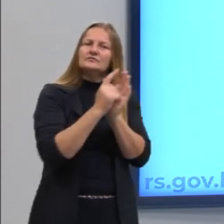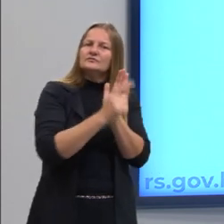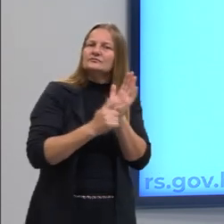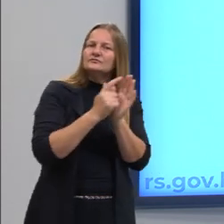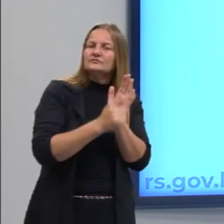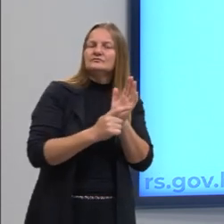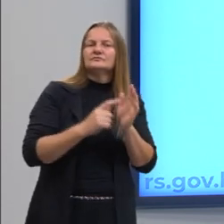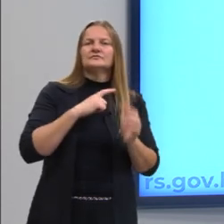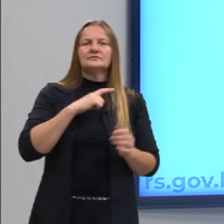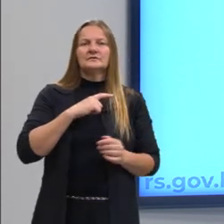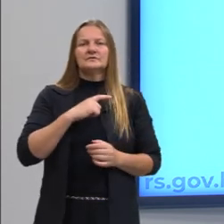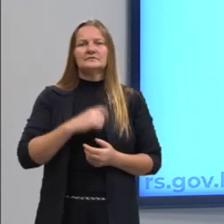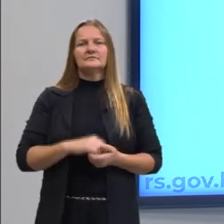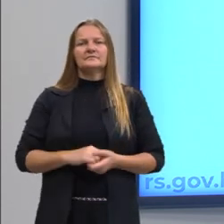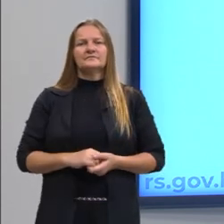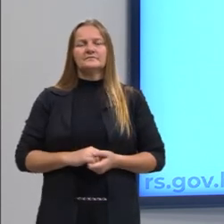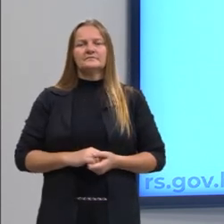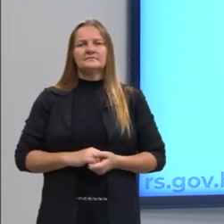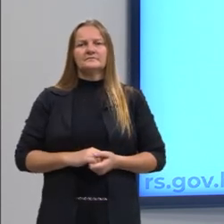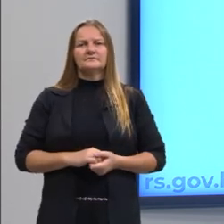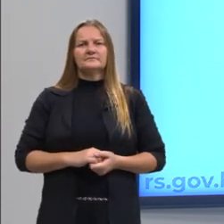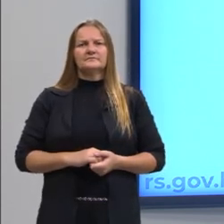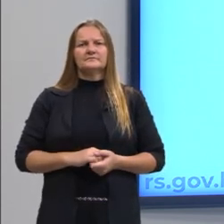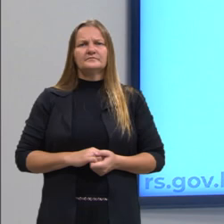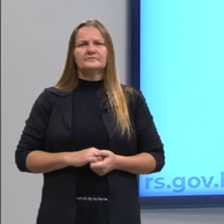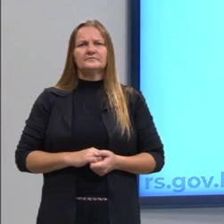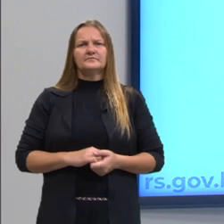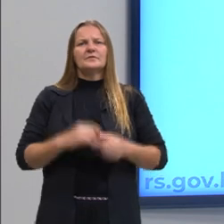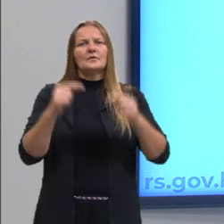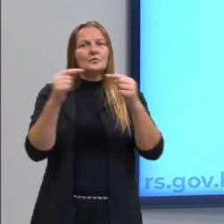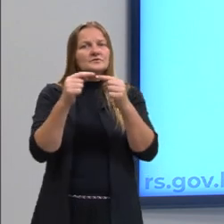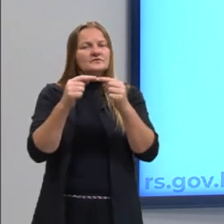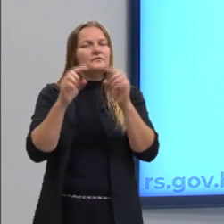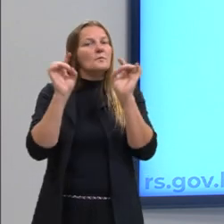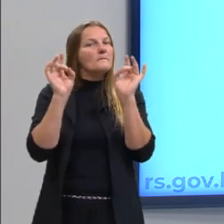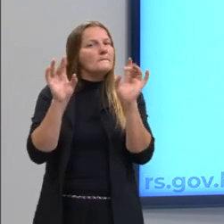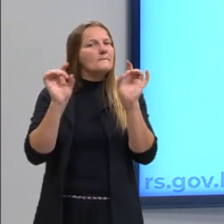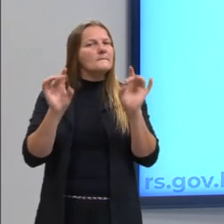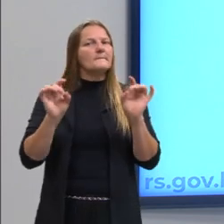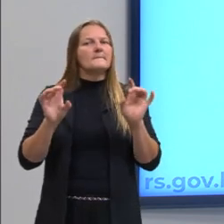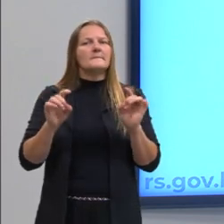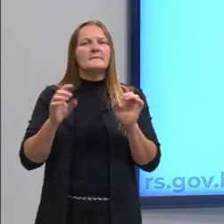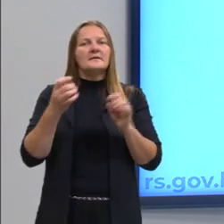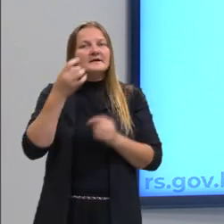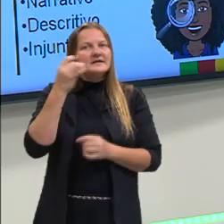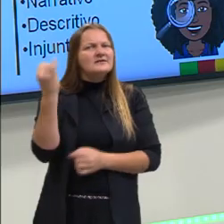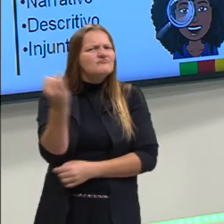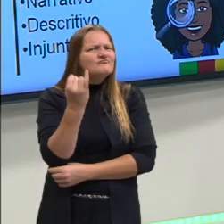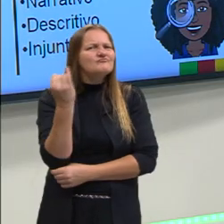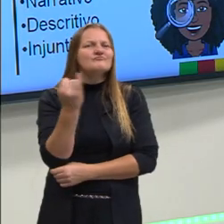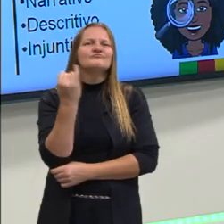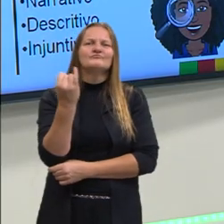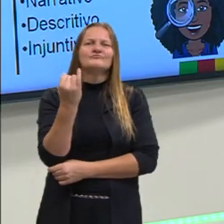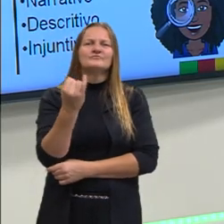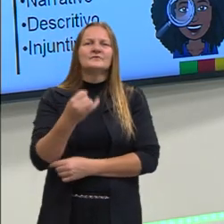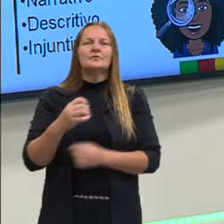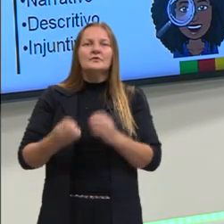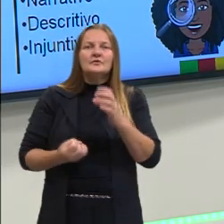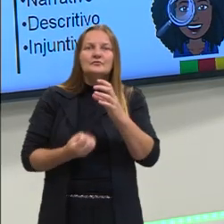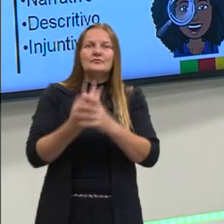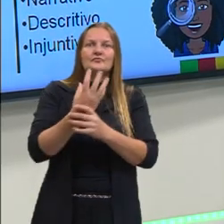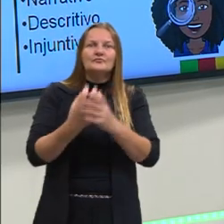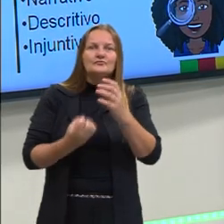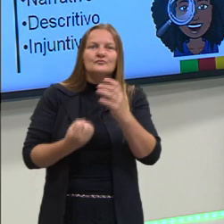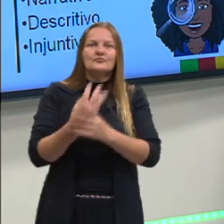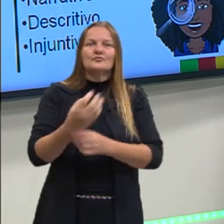possui o seu objetivo, a sua finalidade. E o interessante é que surgem, vão surgindo, gente,